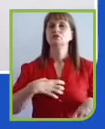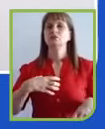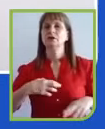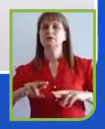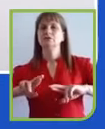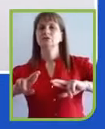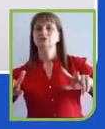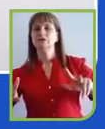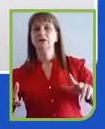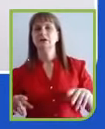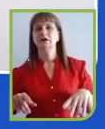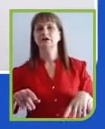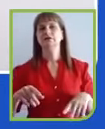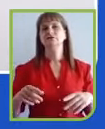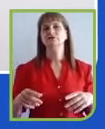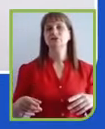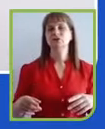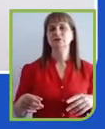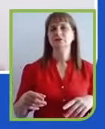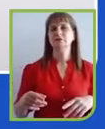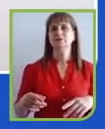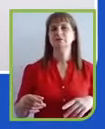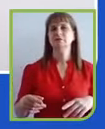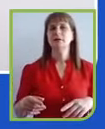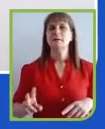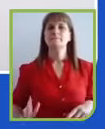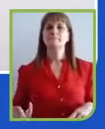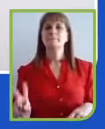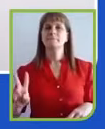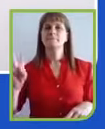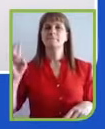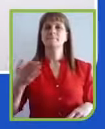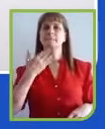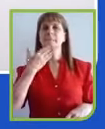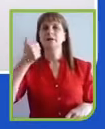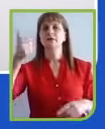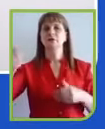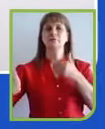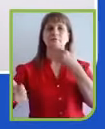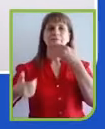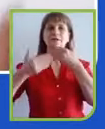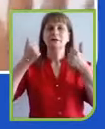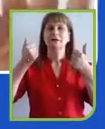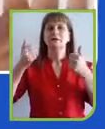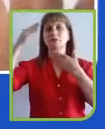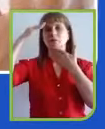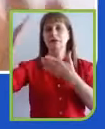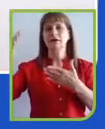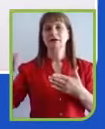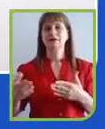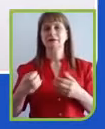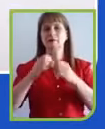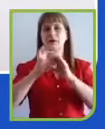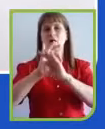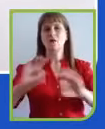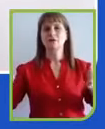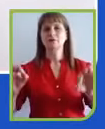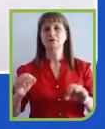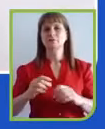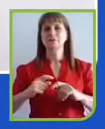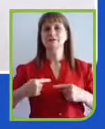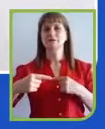e aprimorar os nossos valores que sempre nos noitearam. Obrigado a todos e tenham uma excelente semana. Um abraço. Tchau, tchau.